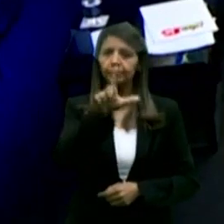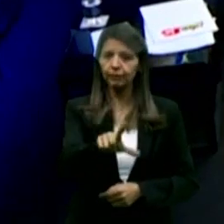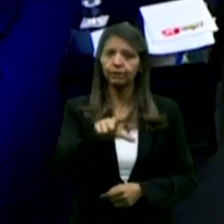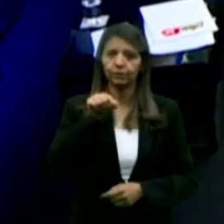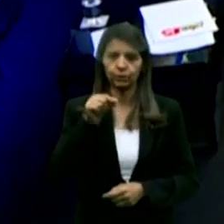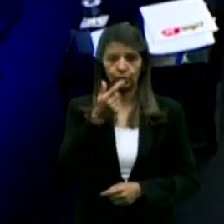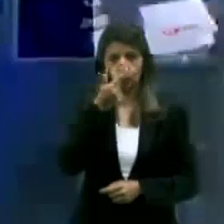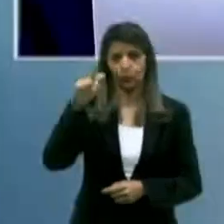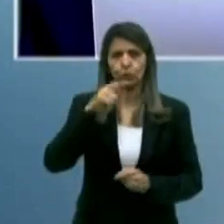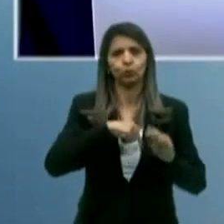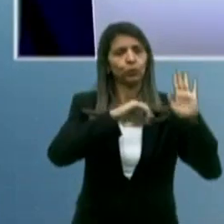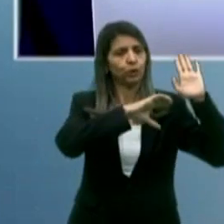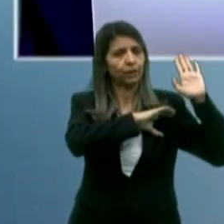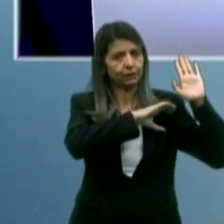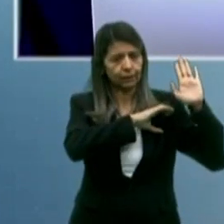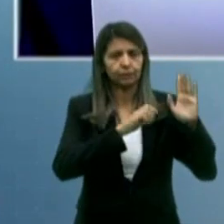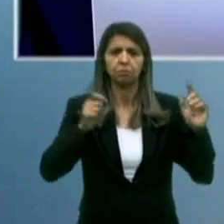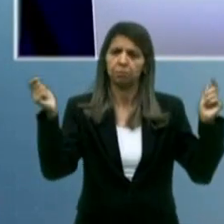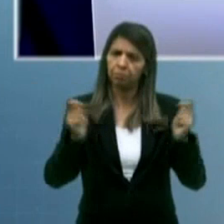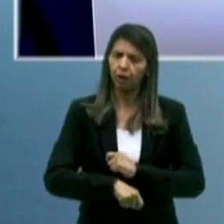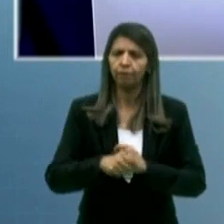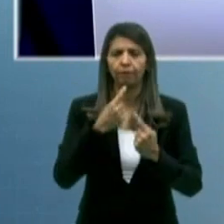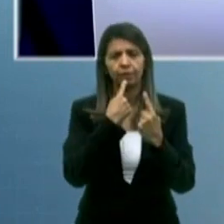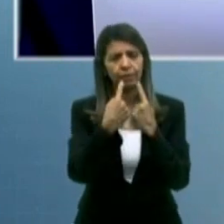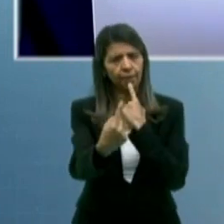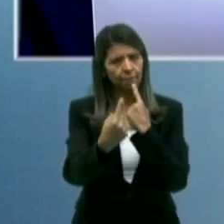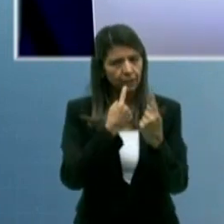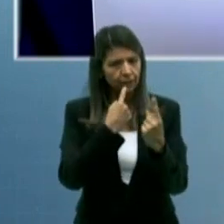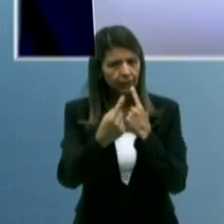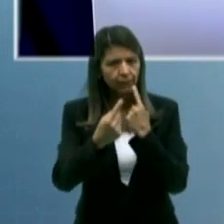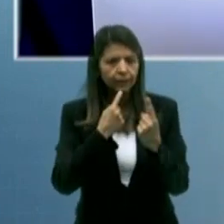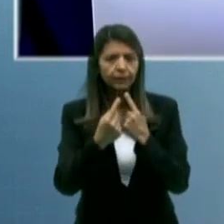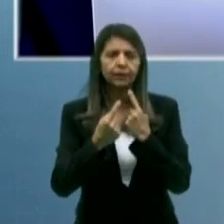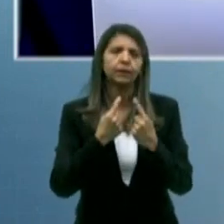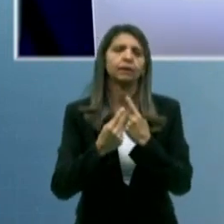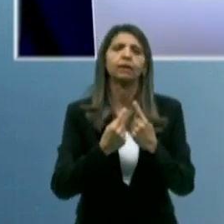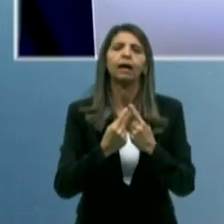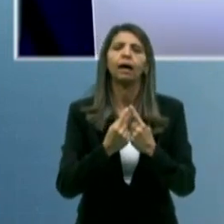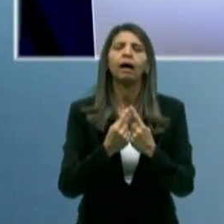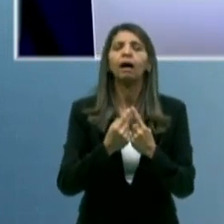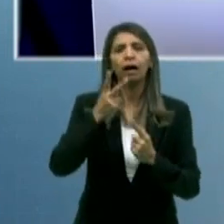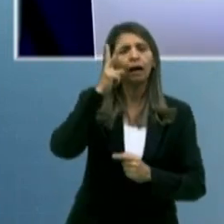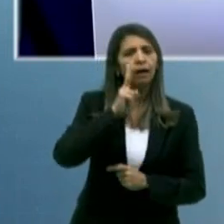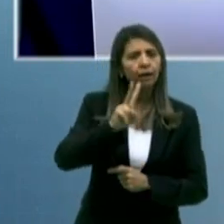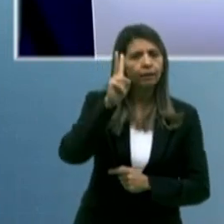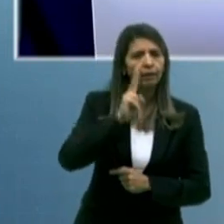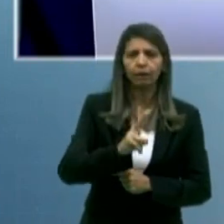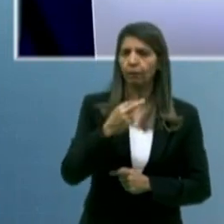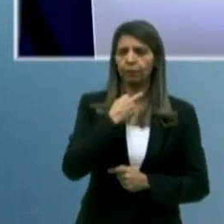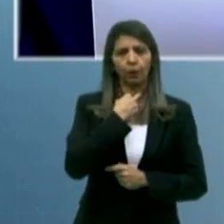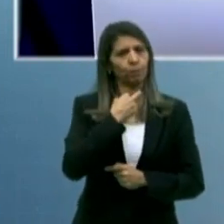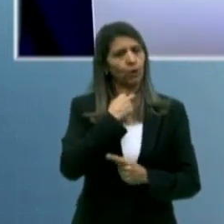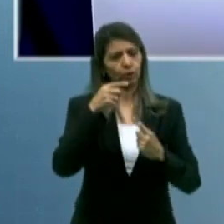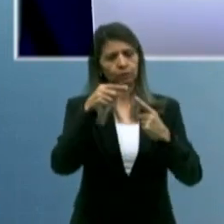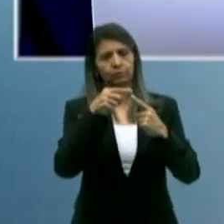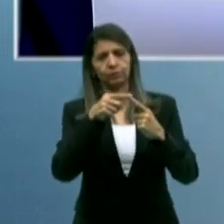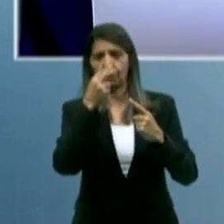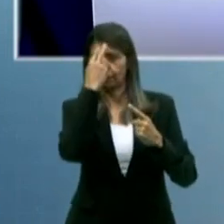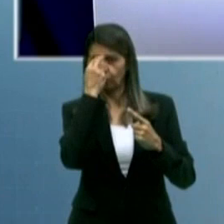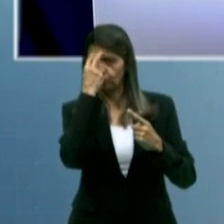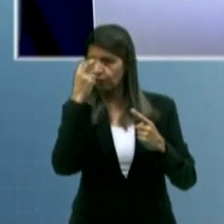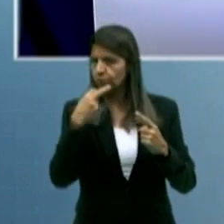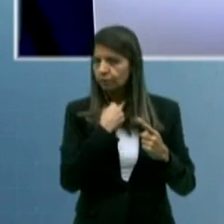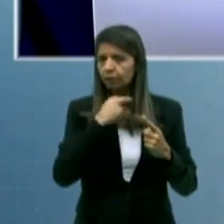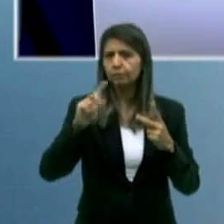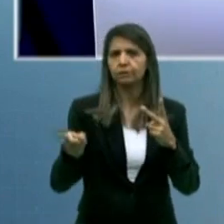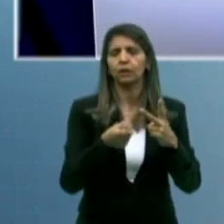outro candidato com que ele possa debater. Lembrando que não podem ser escolhidos agora nem Nilvan Ferreira, nem João Azevedo.